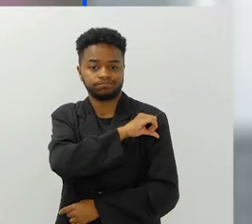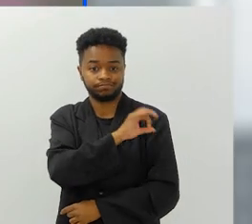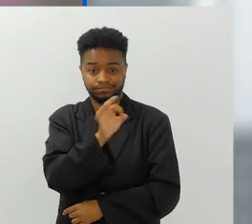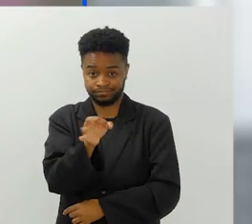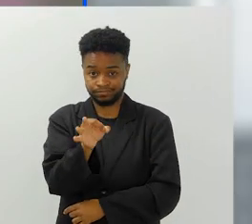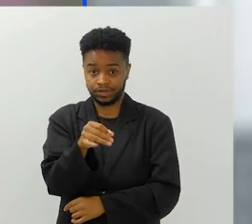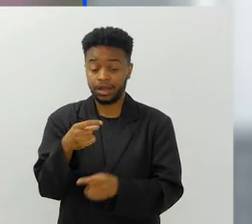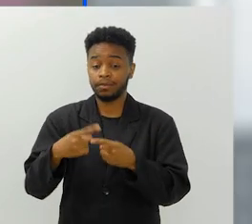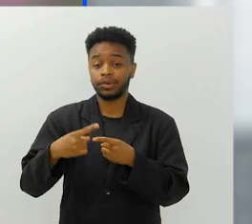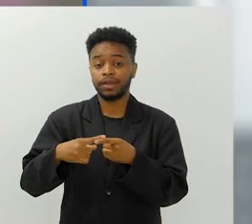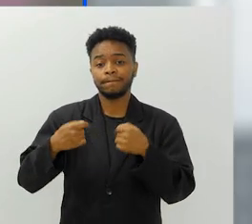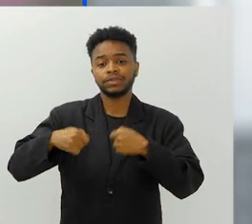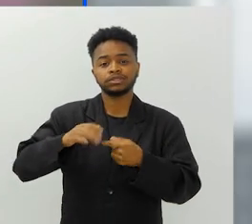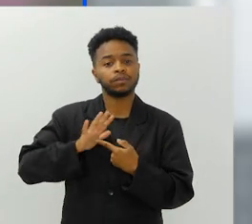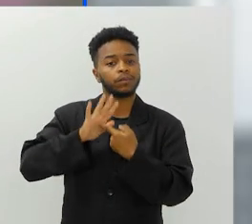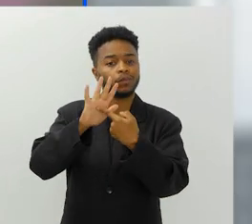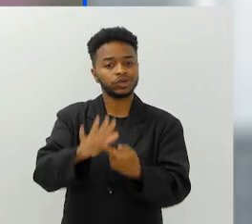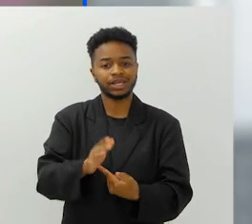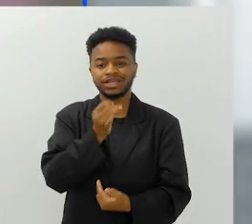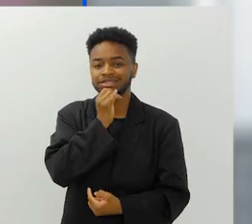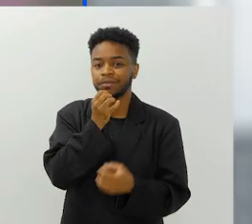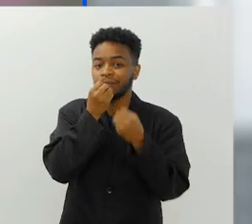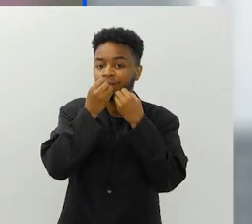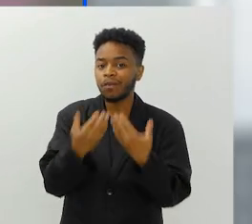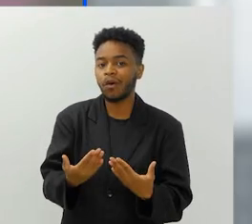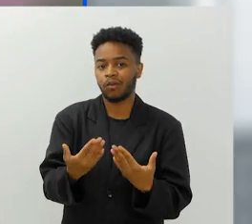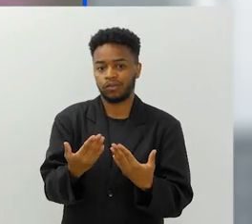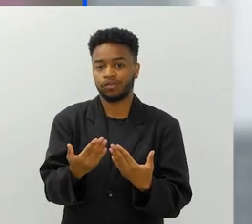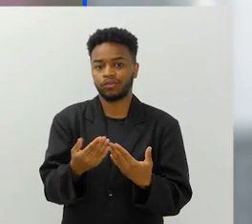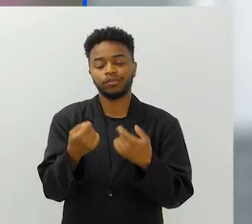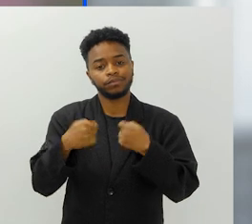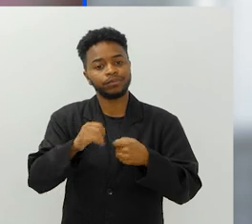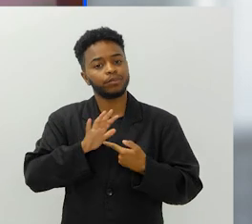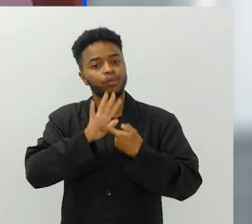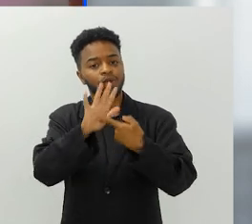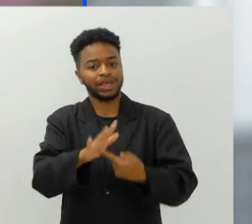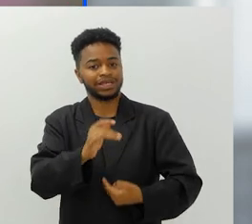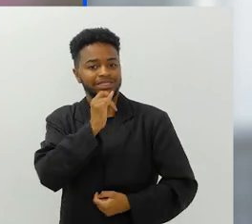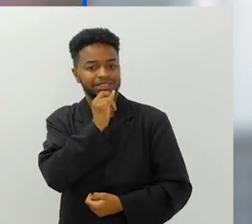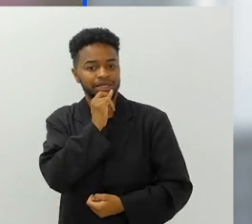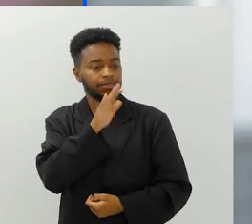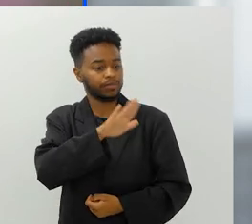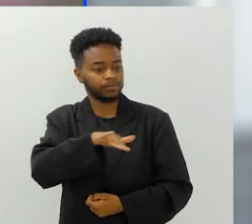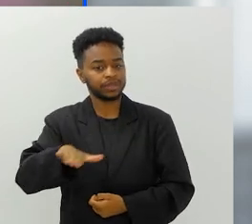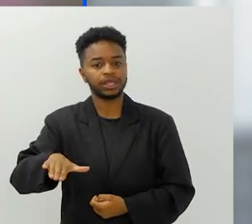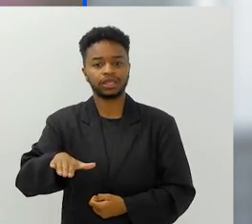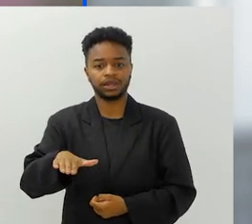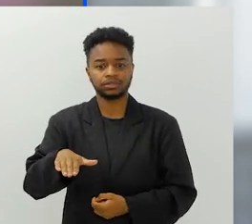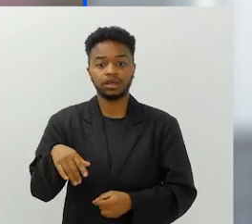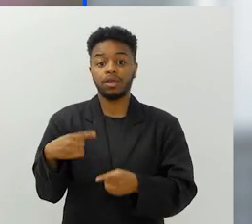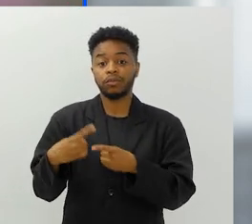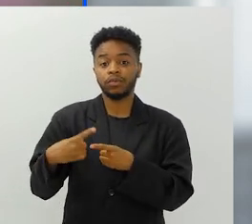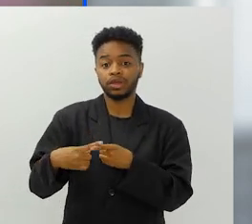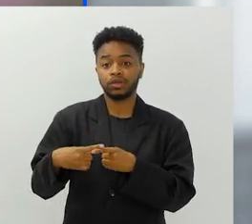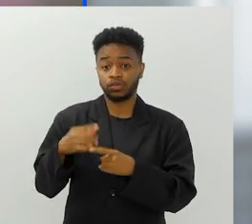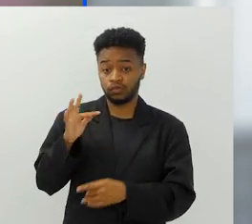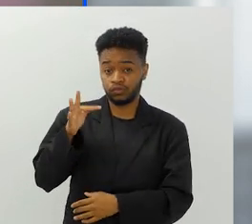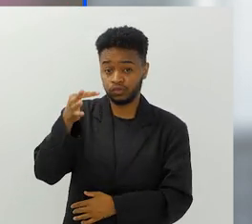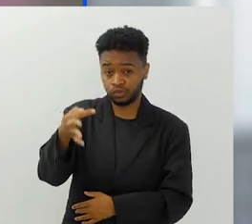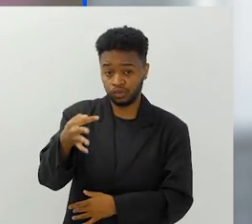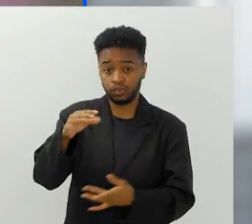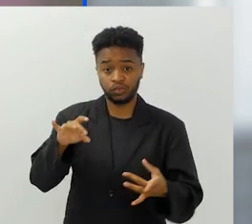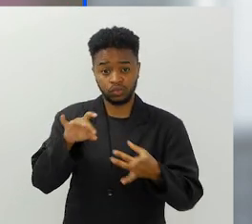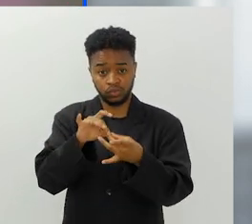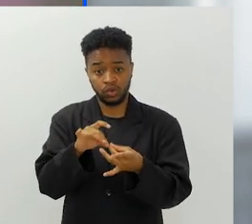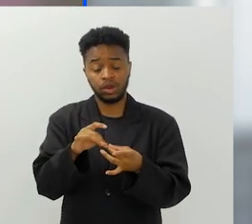fundamental, né? Você tem que mostrar bons exemplos para essas crianças que um dia